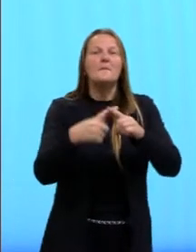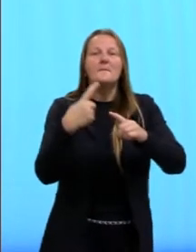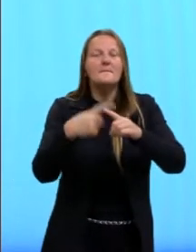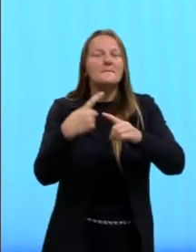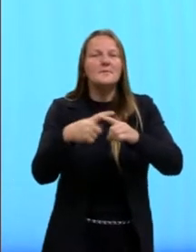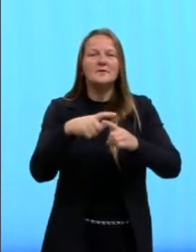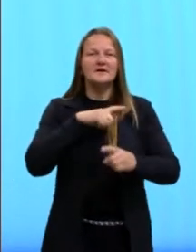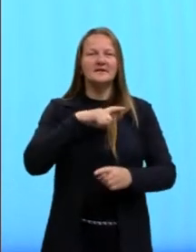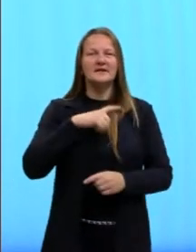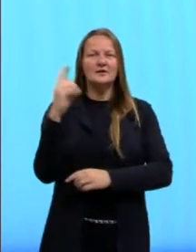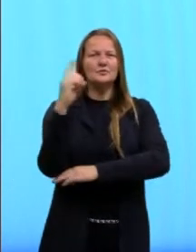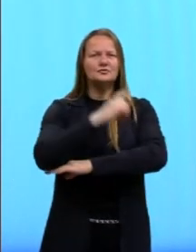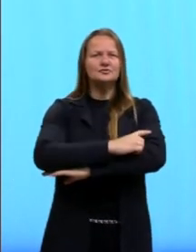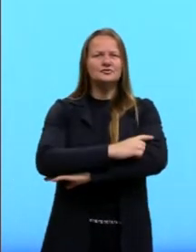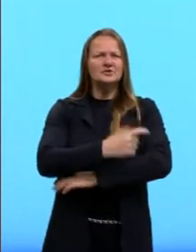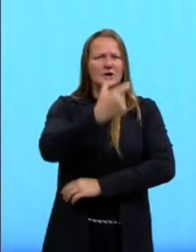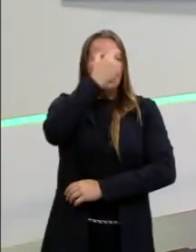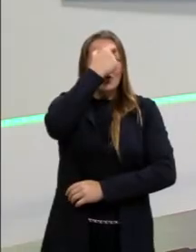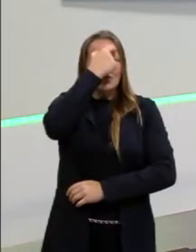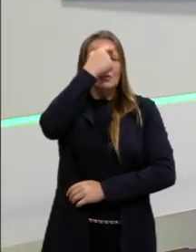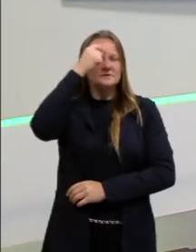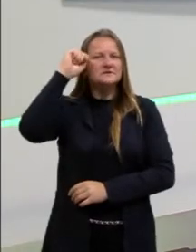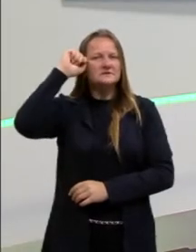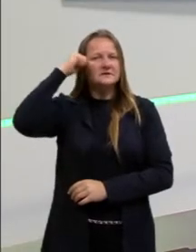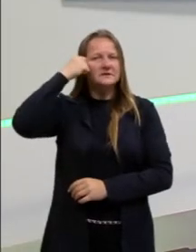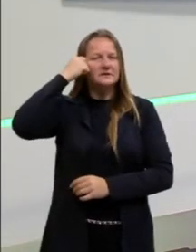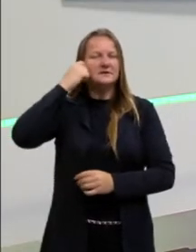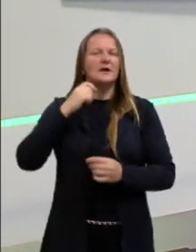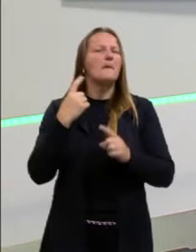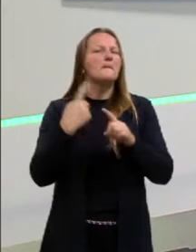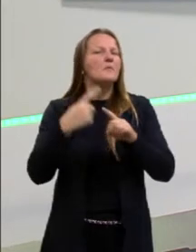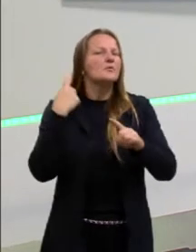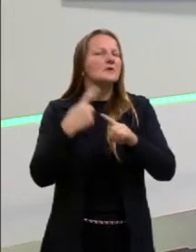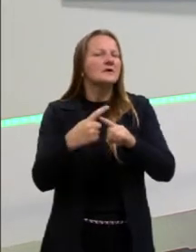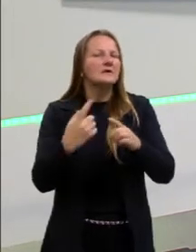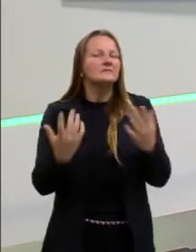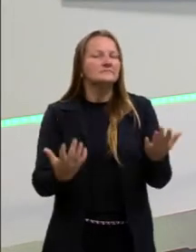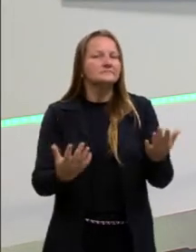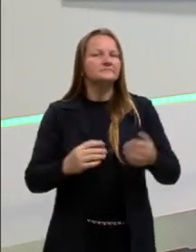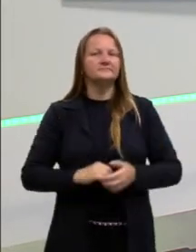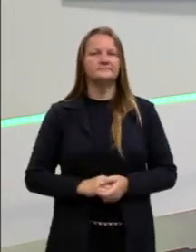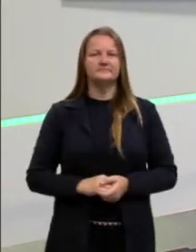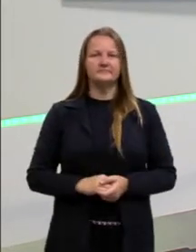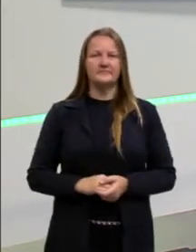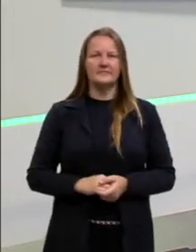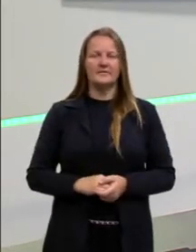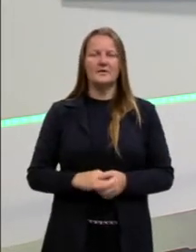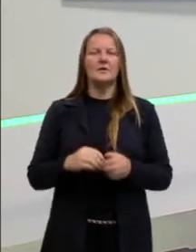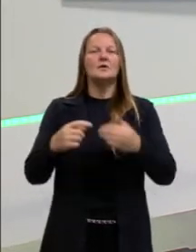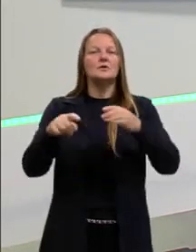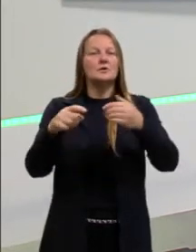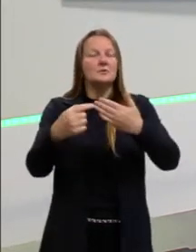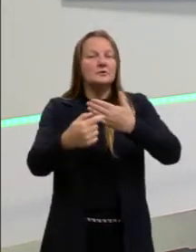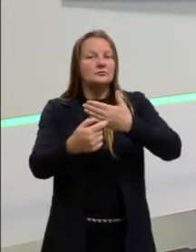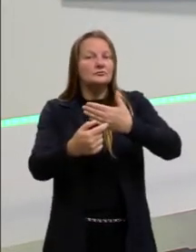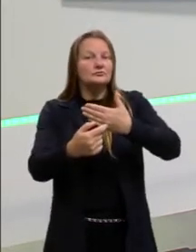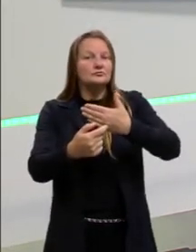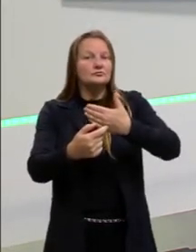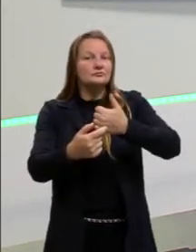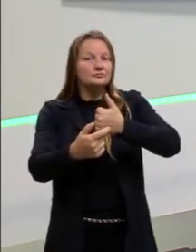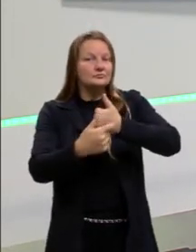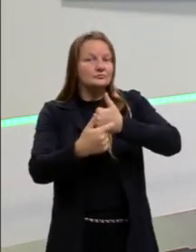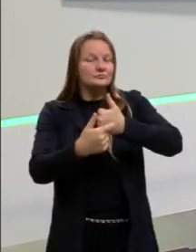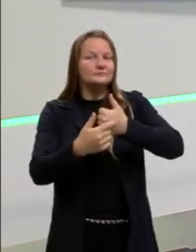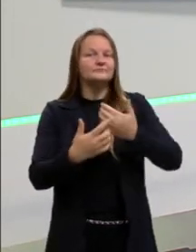existe o dia da consciência negra. Pedi para vocês também me seguirem lá no Instagram, arroba